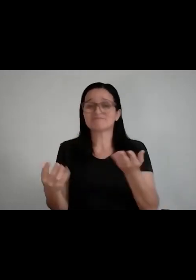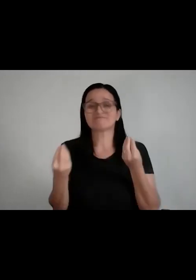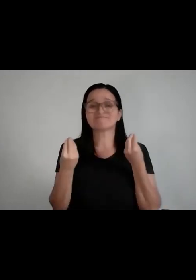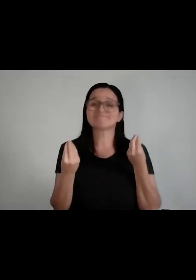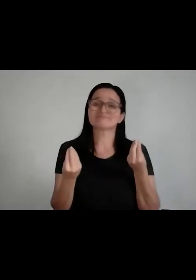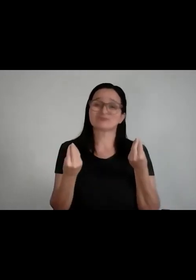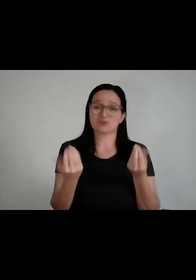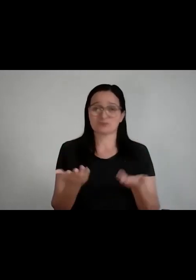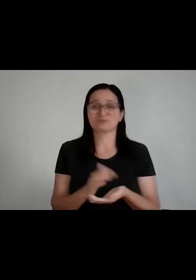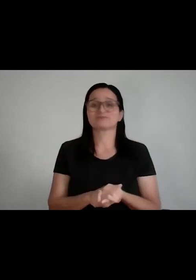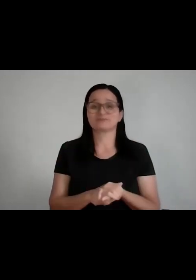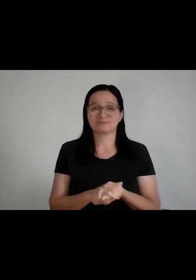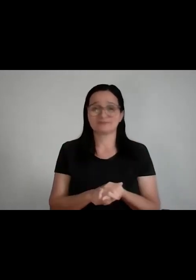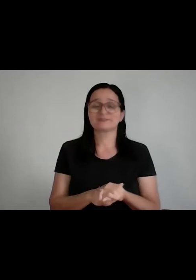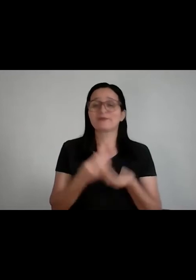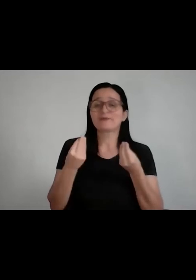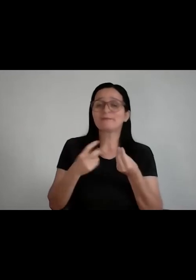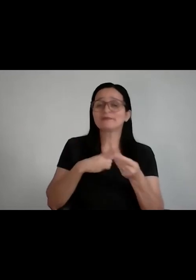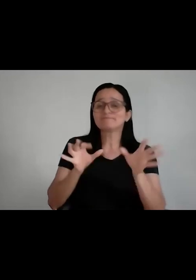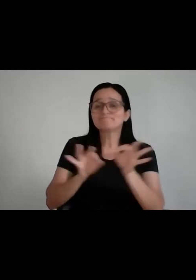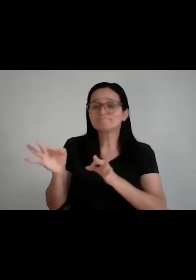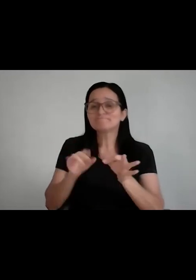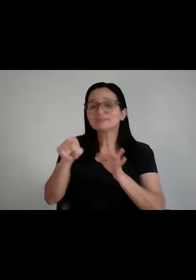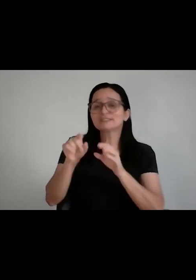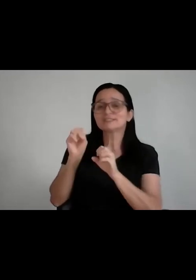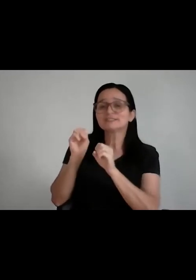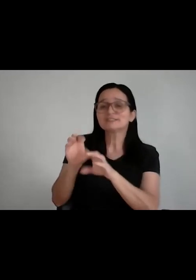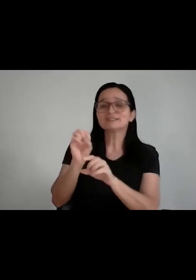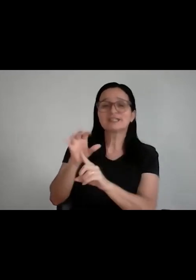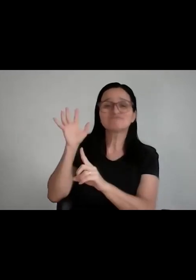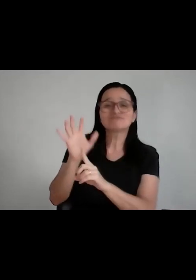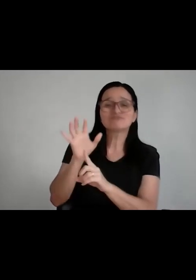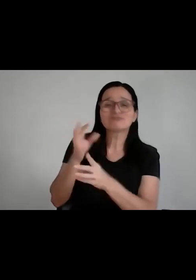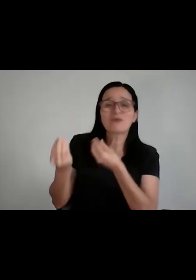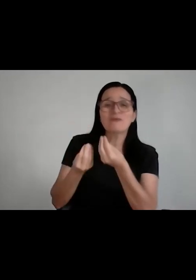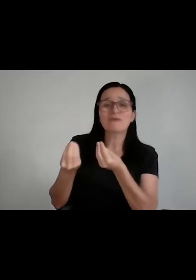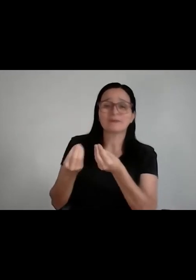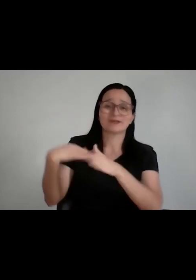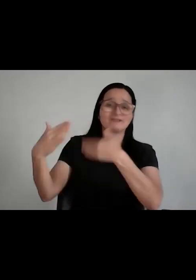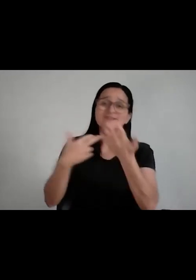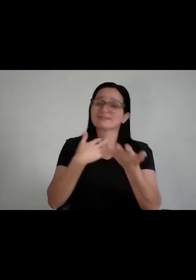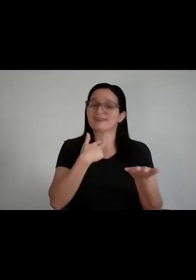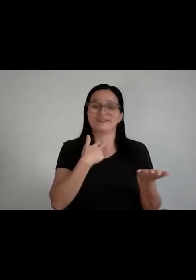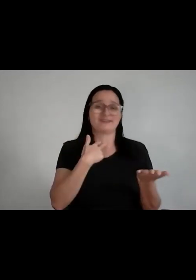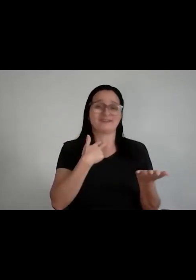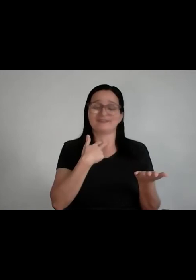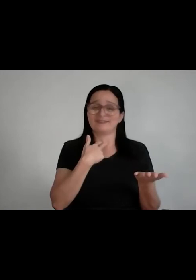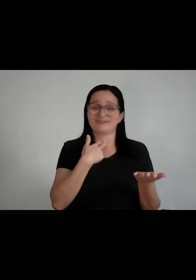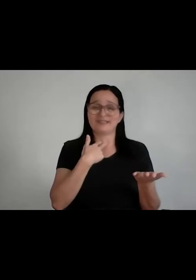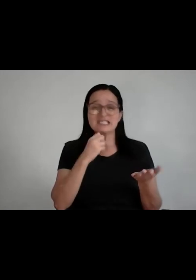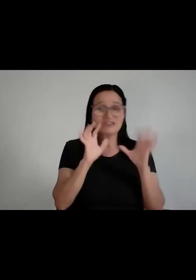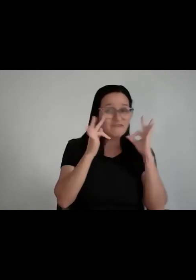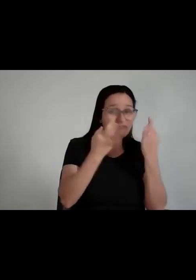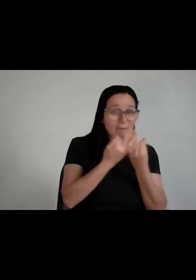te prepare para o processo seletivo, ensine você sobre estratégia de carreira, não vai rolar. Então, se não é tua família, não é